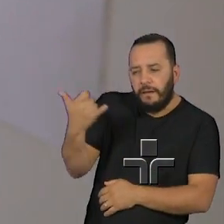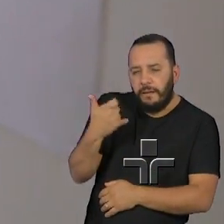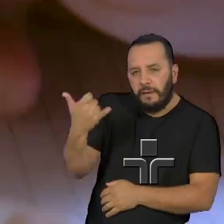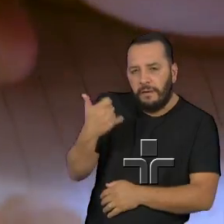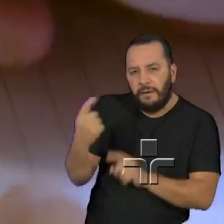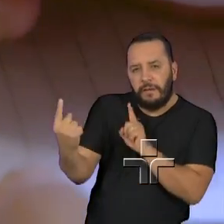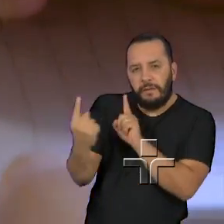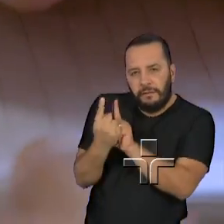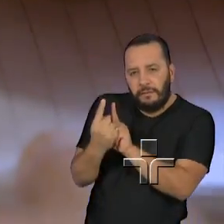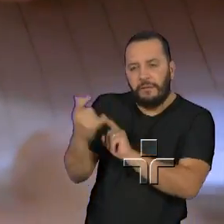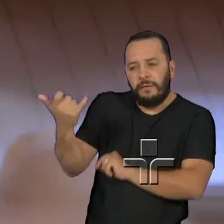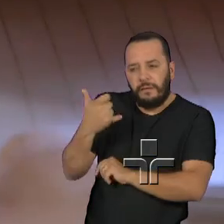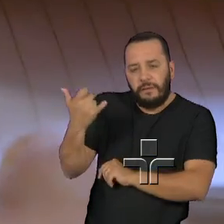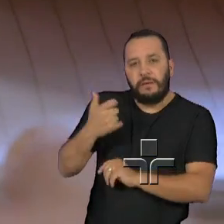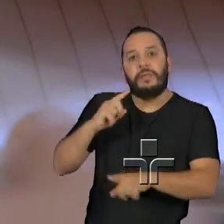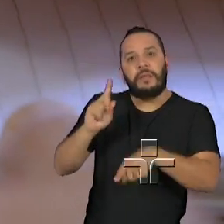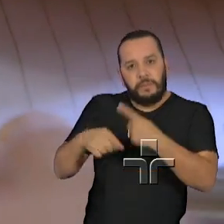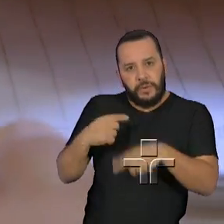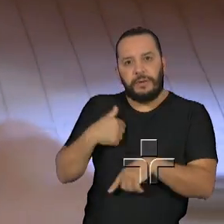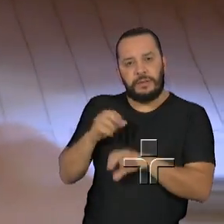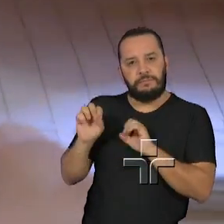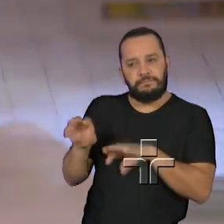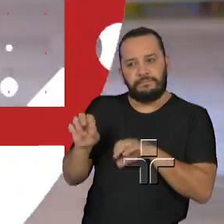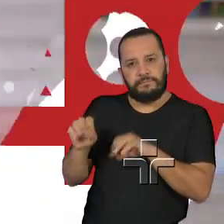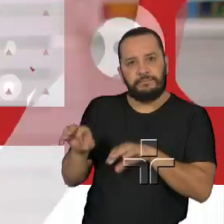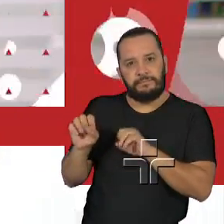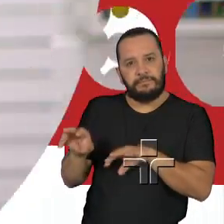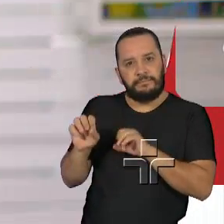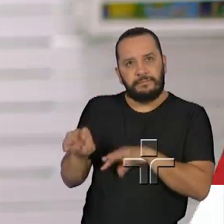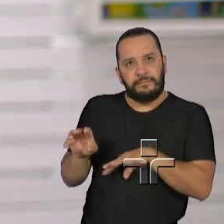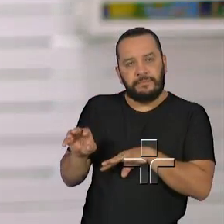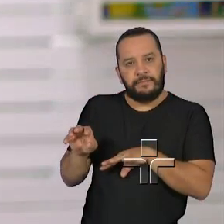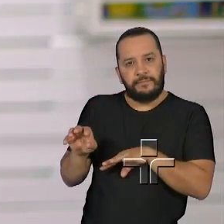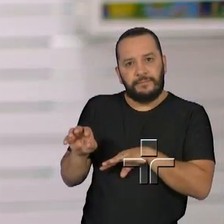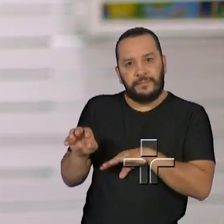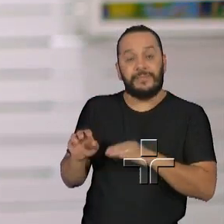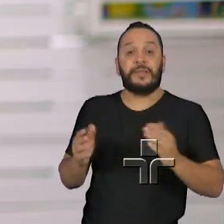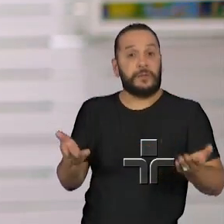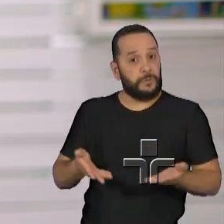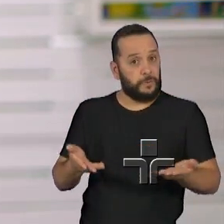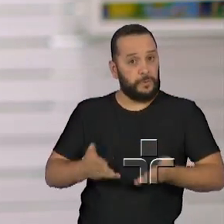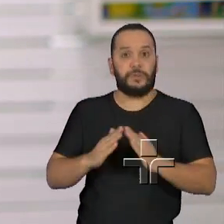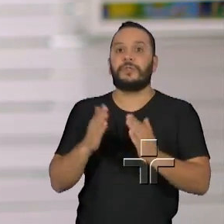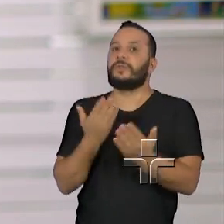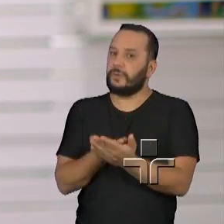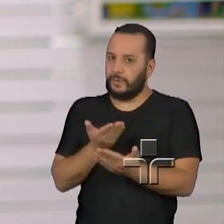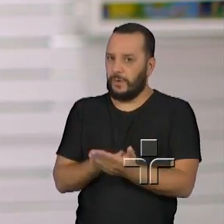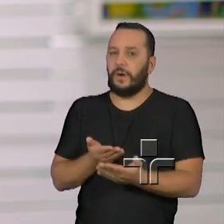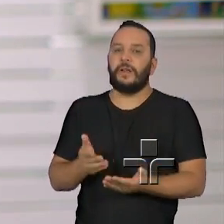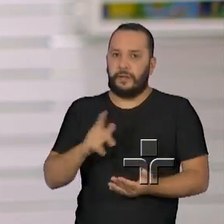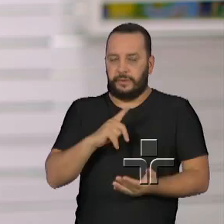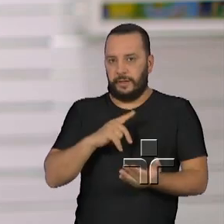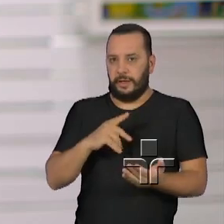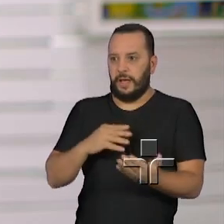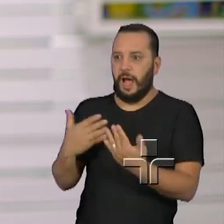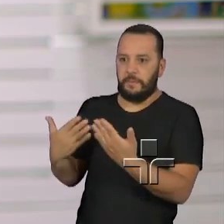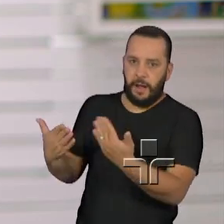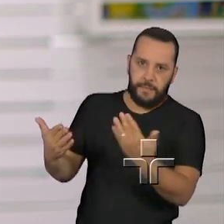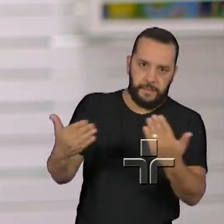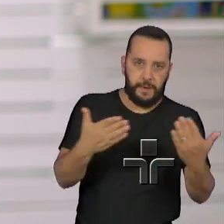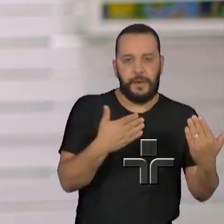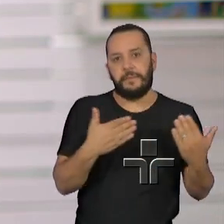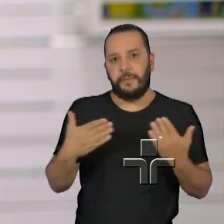começa a etapa de educar. Hoje as nossas escolas, elas dialogam com